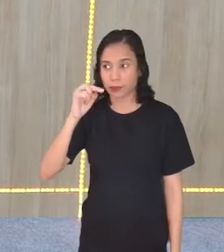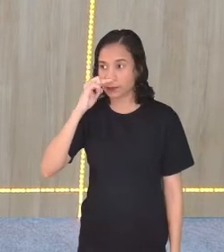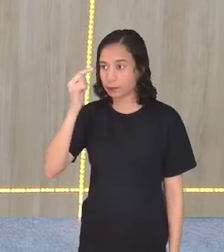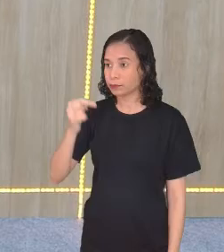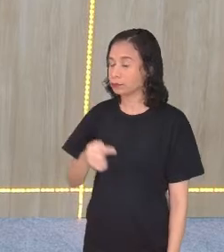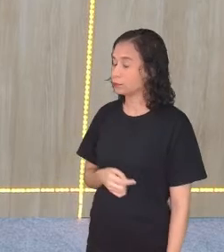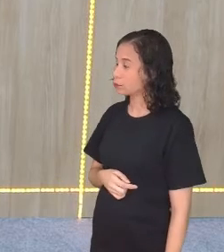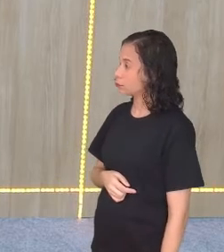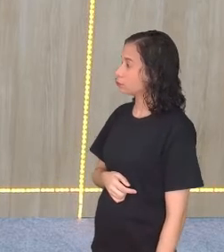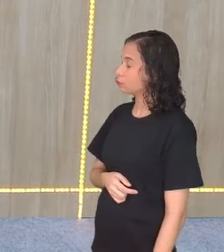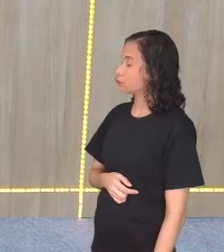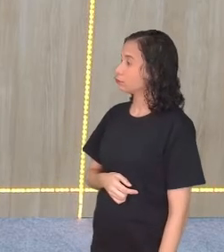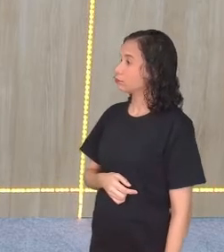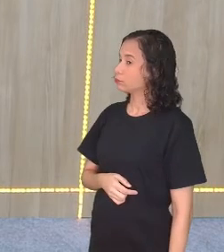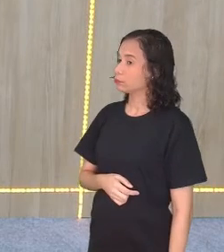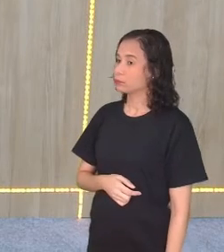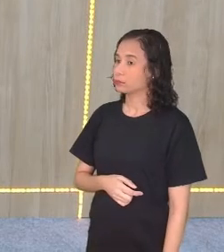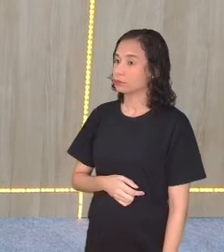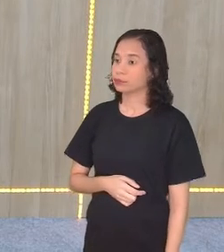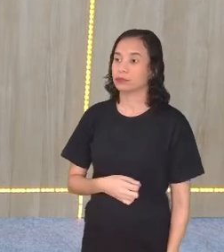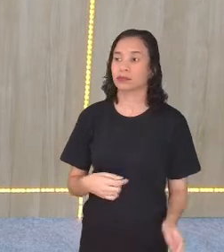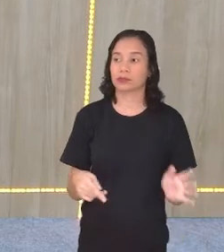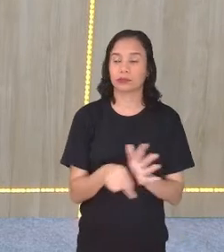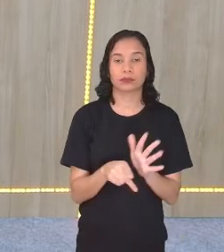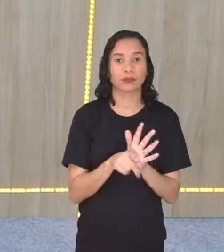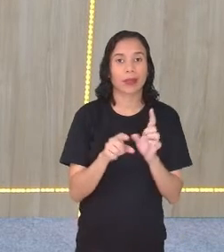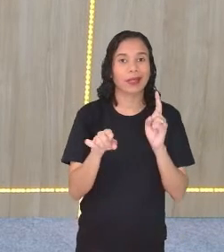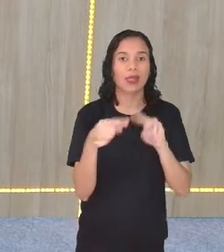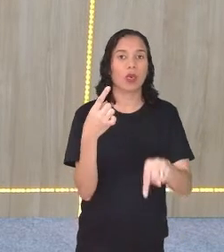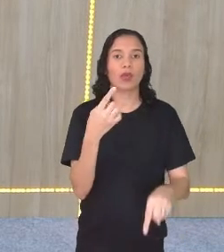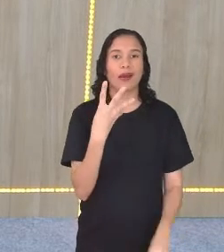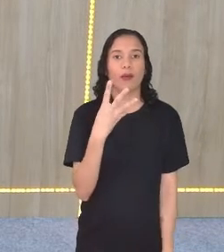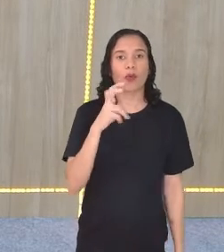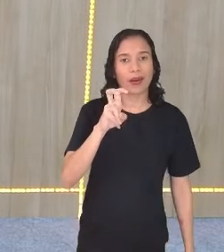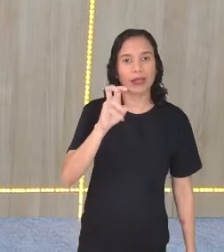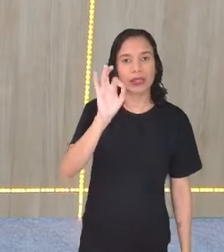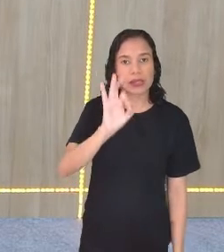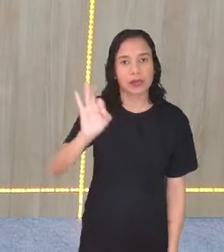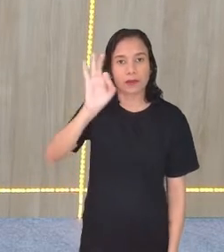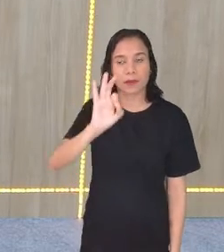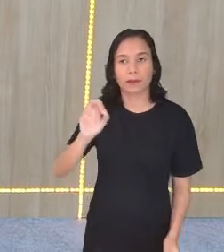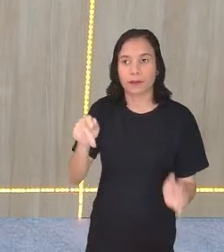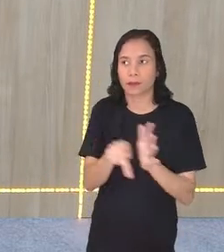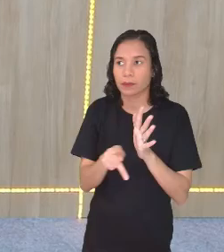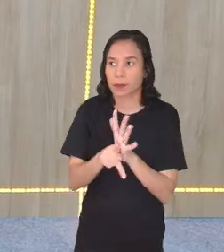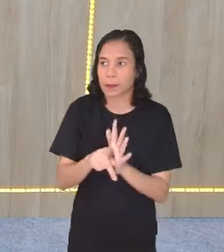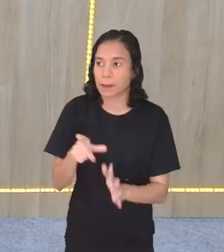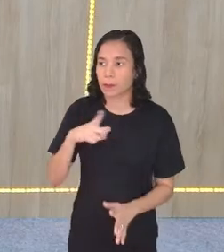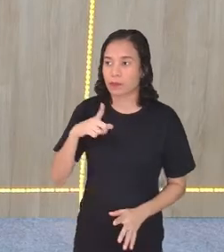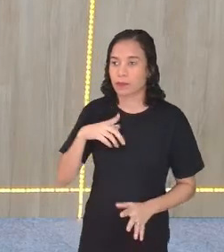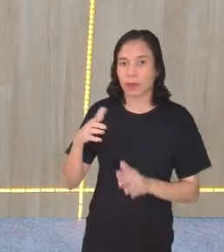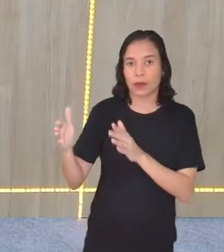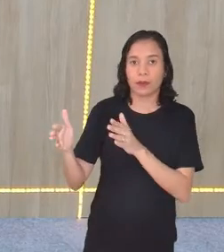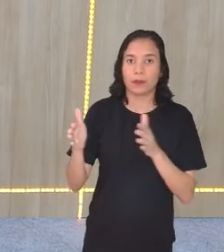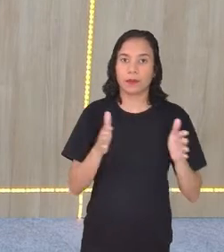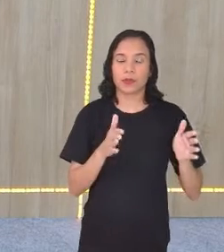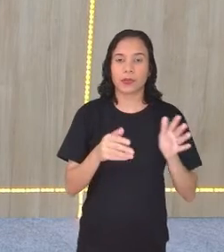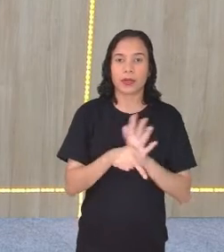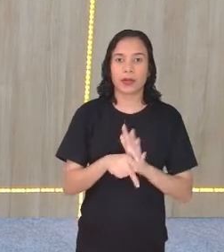Aí, eu boto aqui. Não dá quarenta e cinco. Dá uma olhada aqui nessa parte.